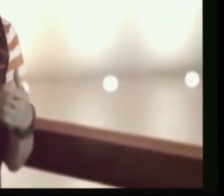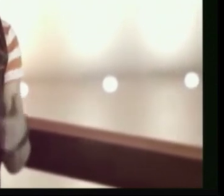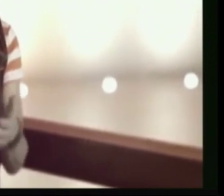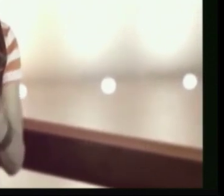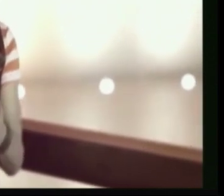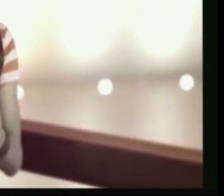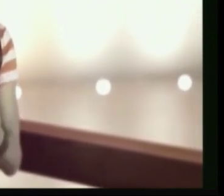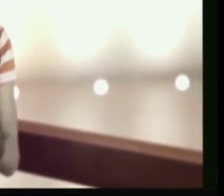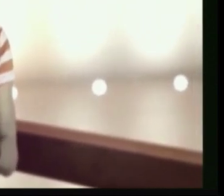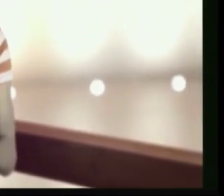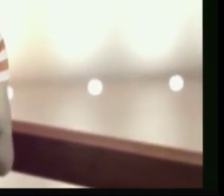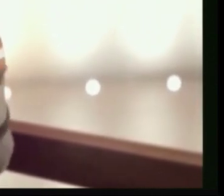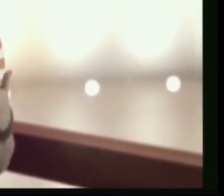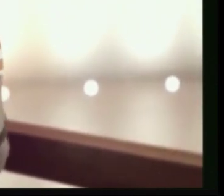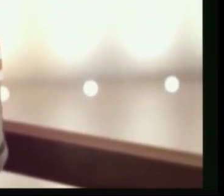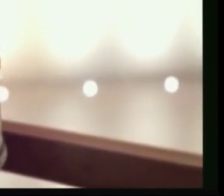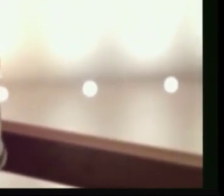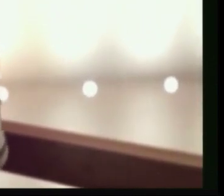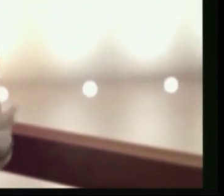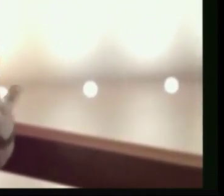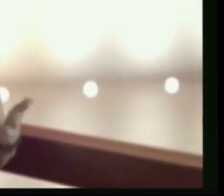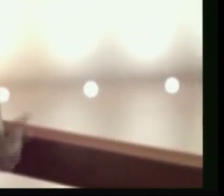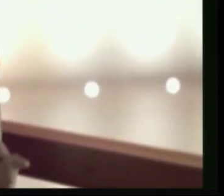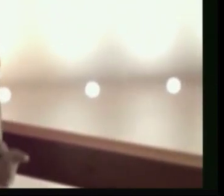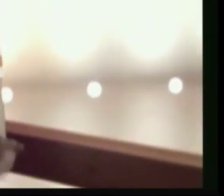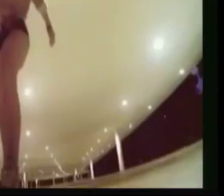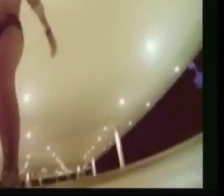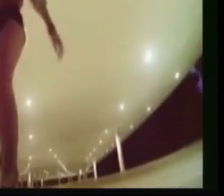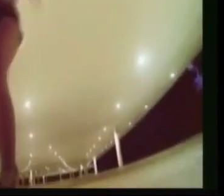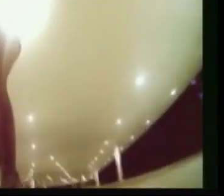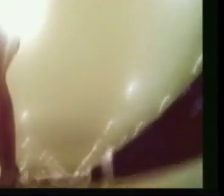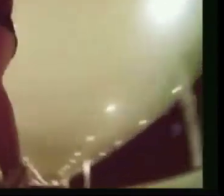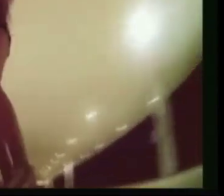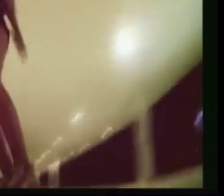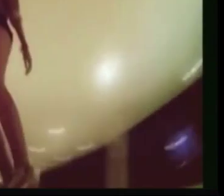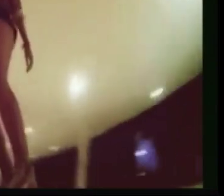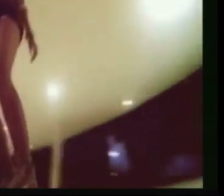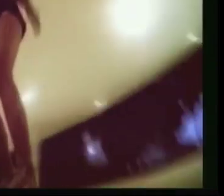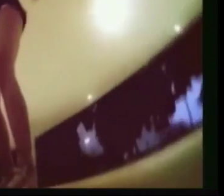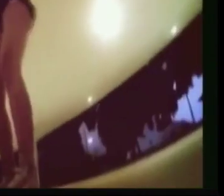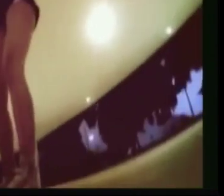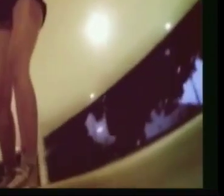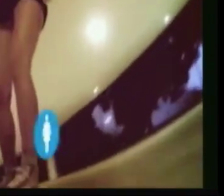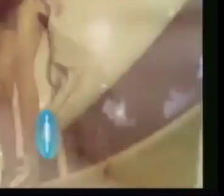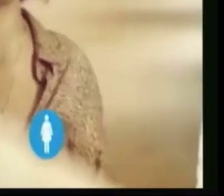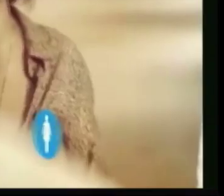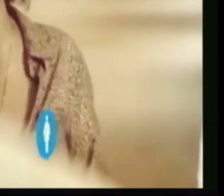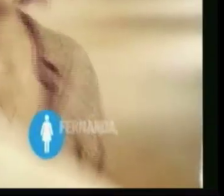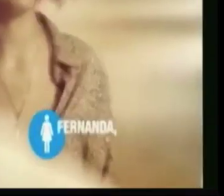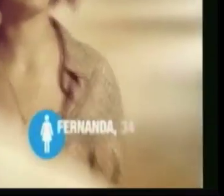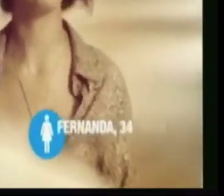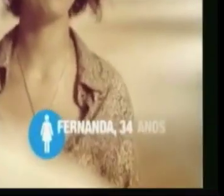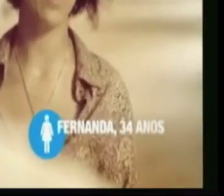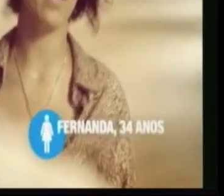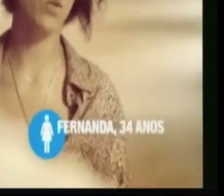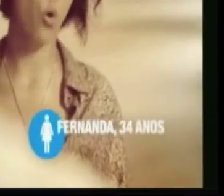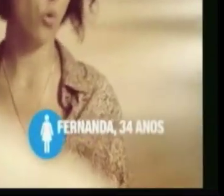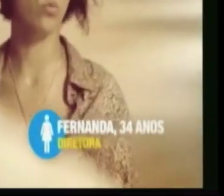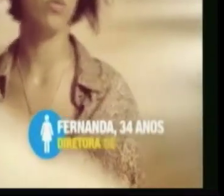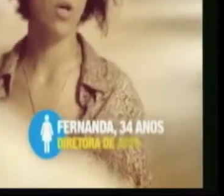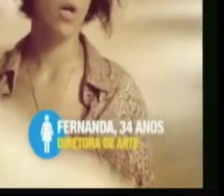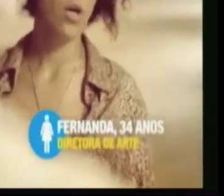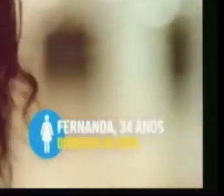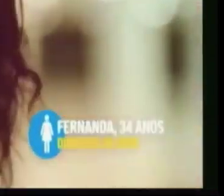pictograma coloca claramente a inferioridade da situação. Não sei direito como desenharia, mas com certeza não seria tipo uma pessoa